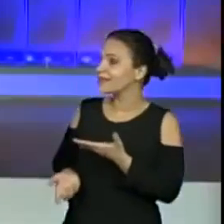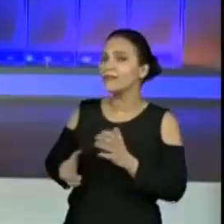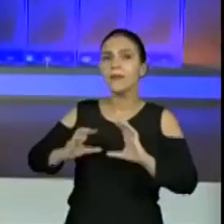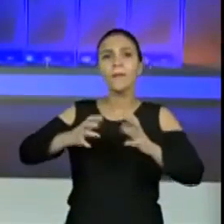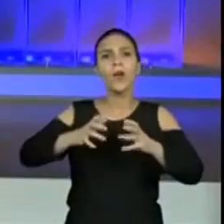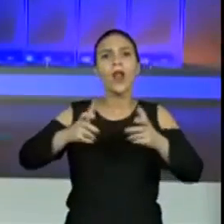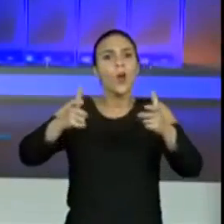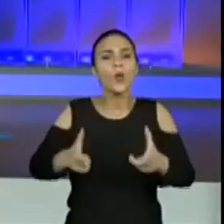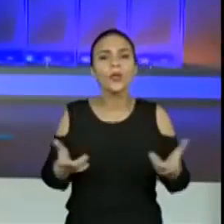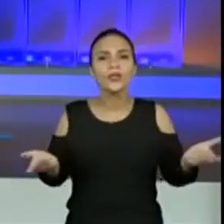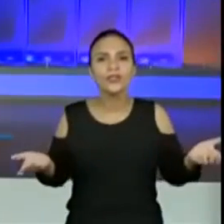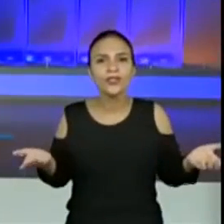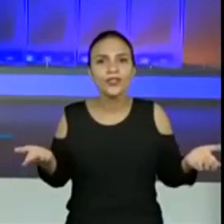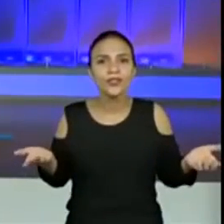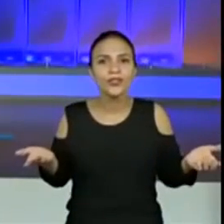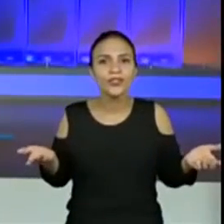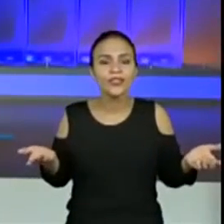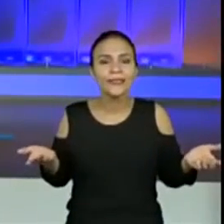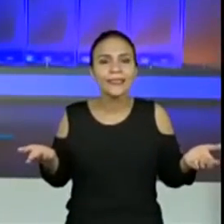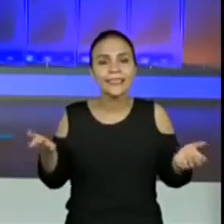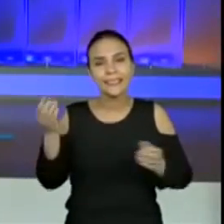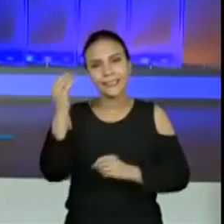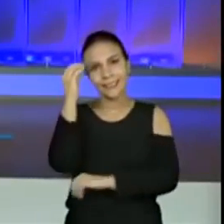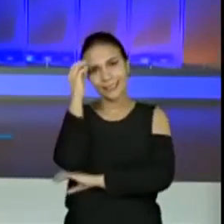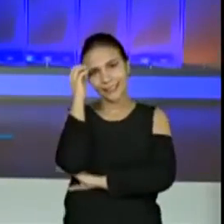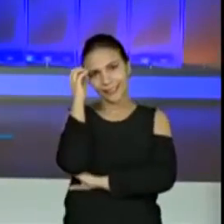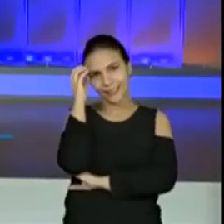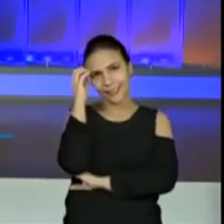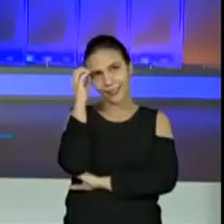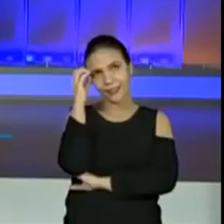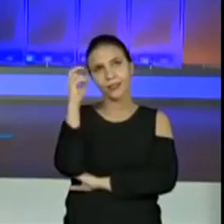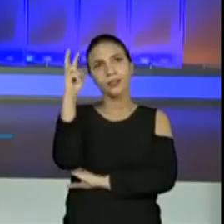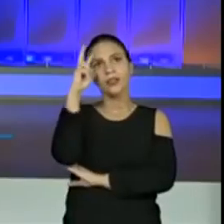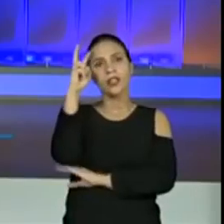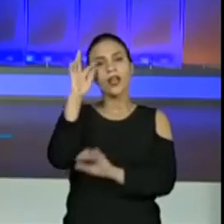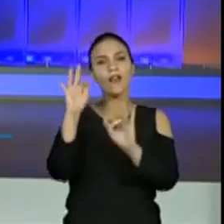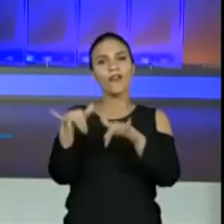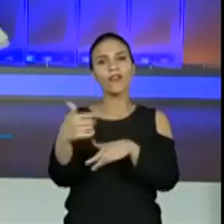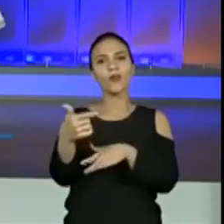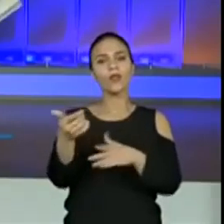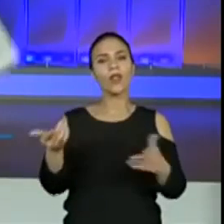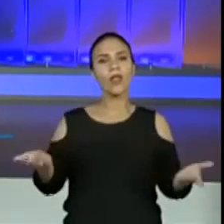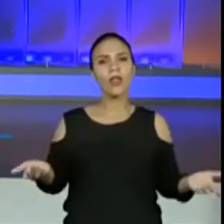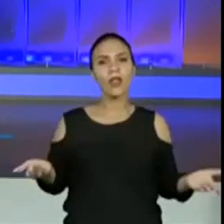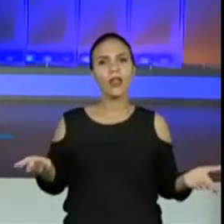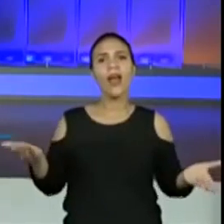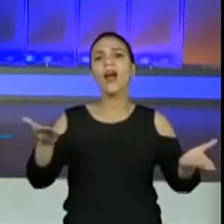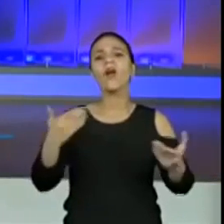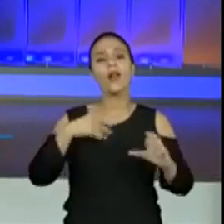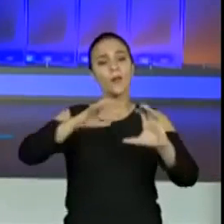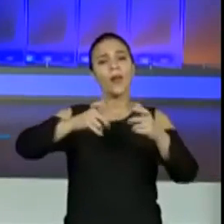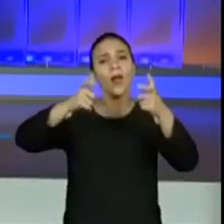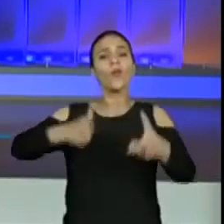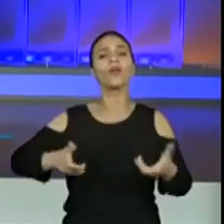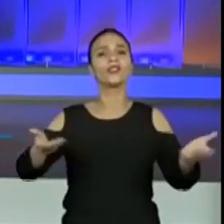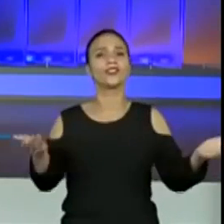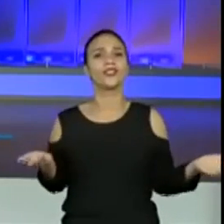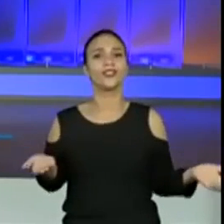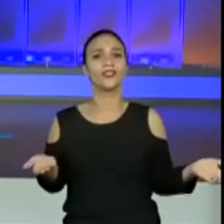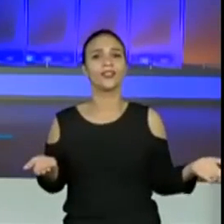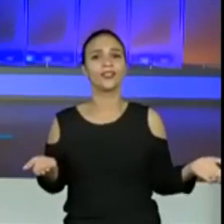foi parar? E aí? A história não acaba. Eu agora não sei onde a bola foi parar.